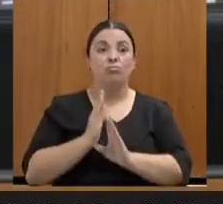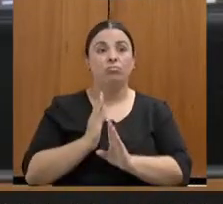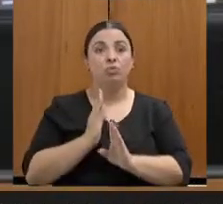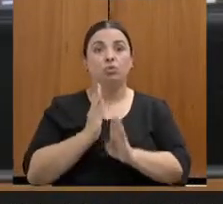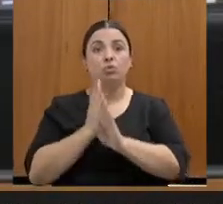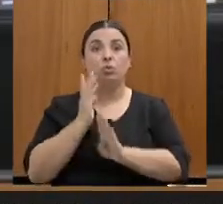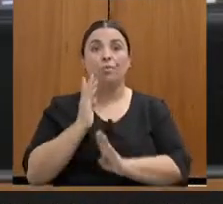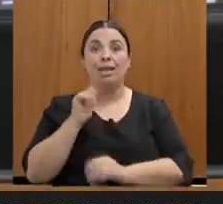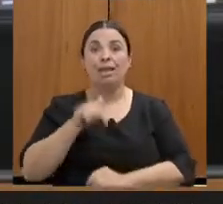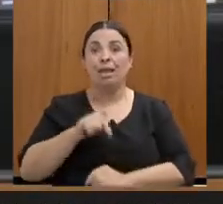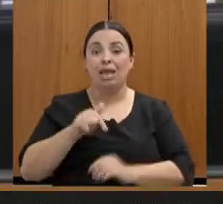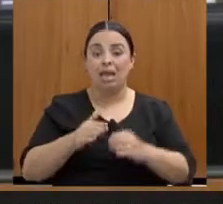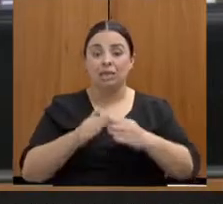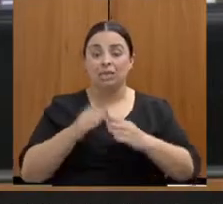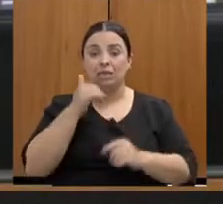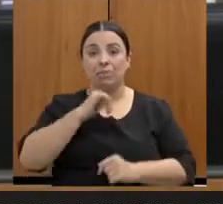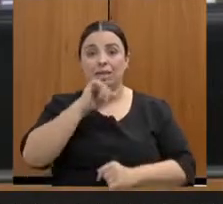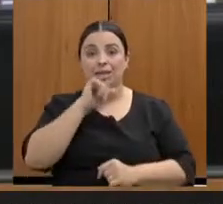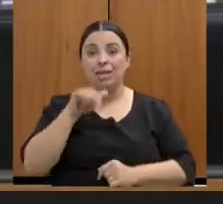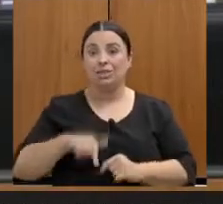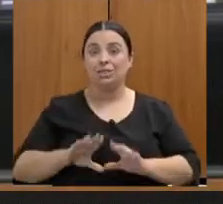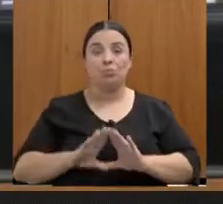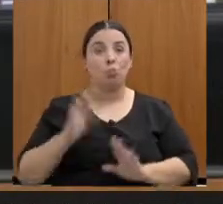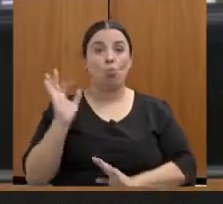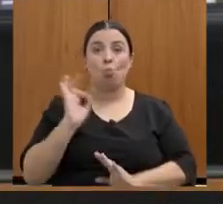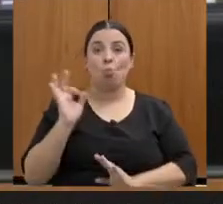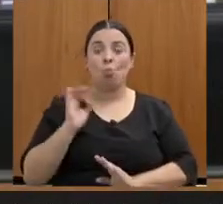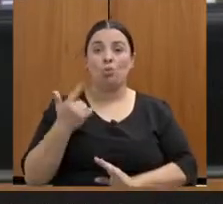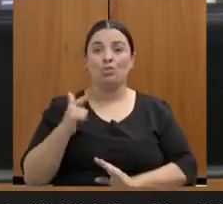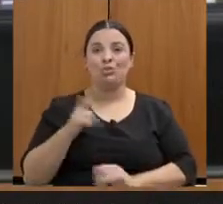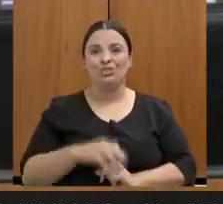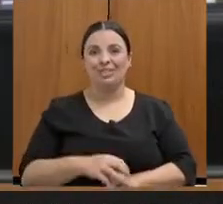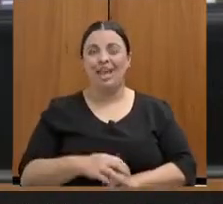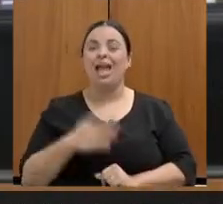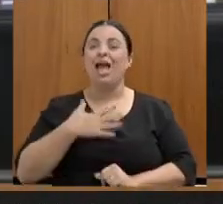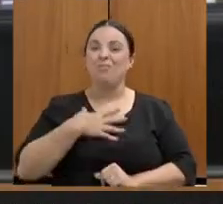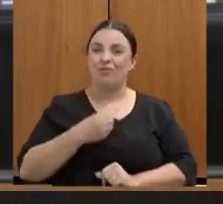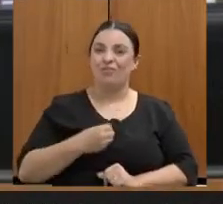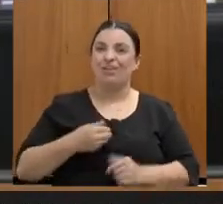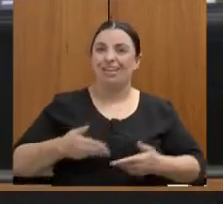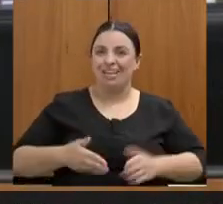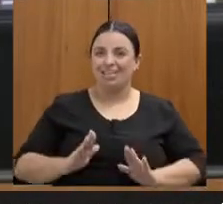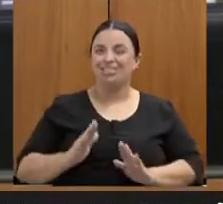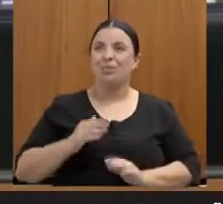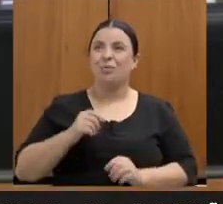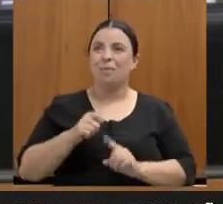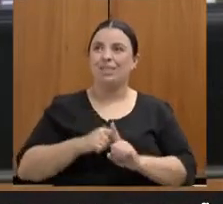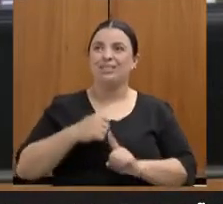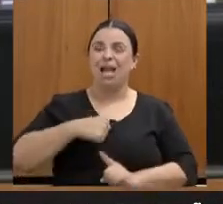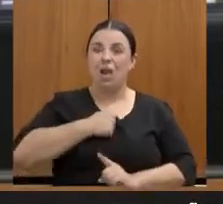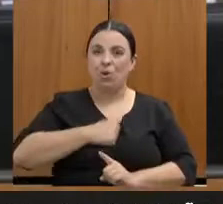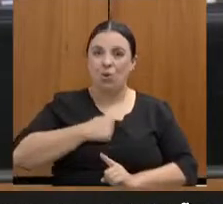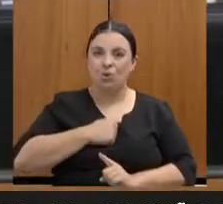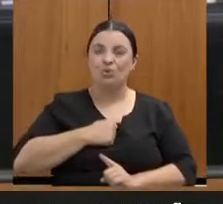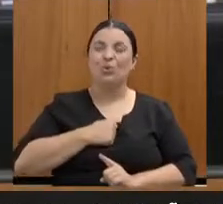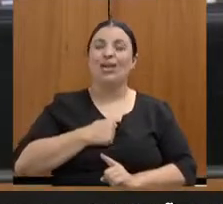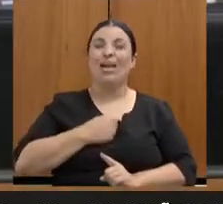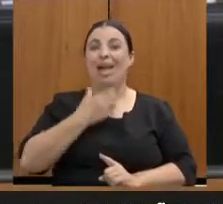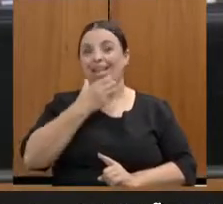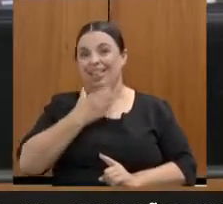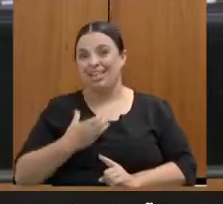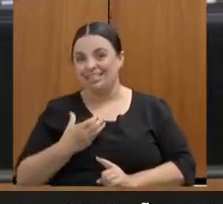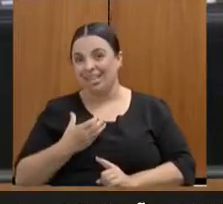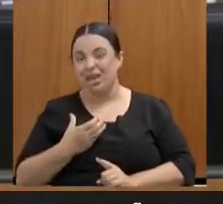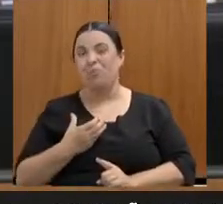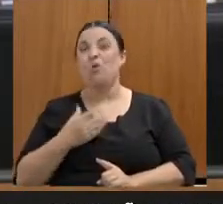fizemos uma grande discussão. Meu filho nasceu em agosto, em dezembro a gente conseguiu incluir na Constituição do Estado. Não valeu para mim, mas